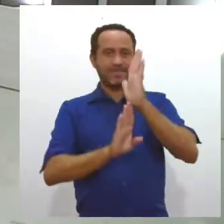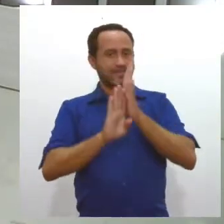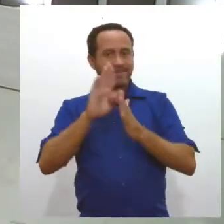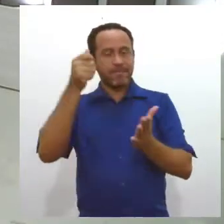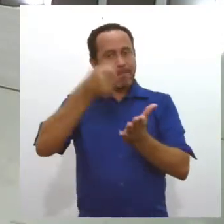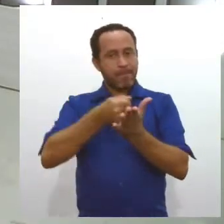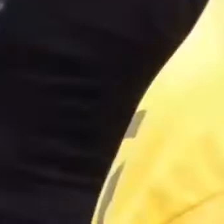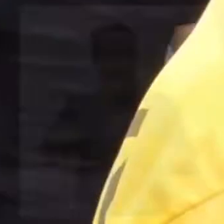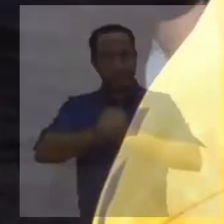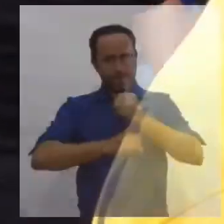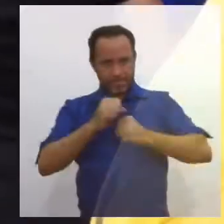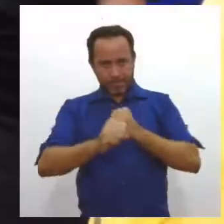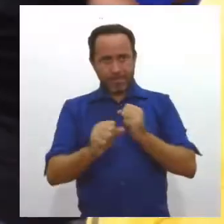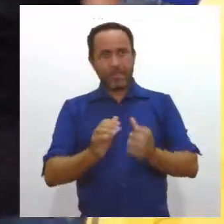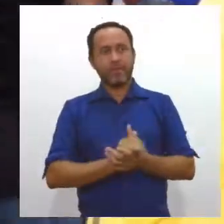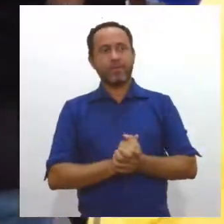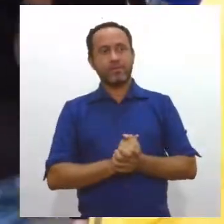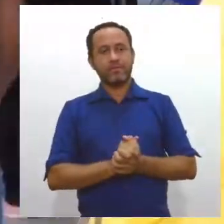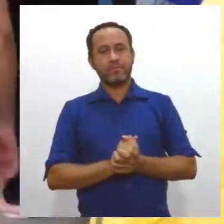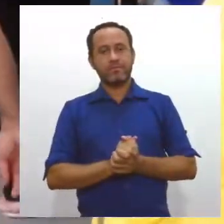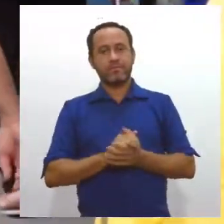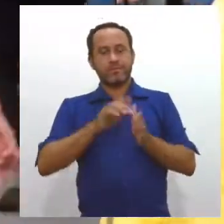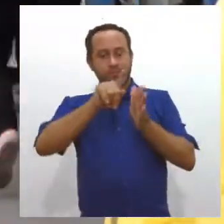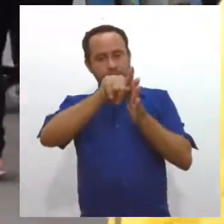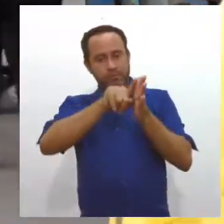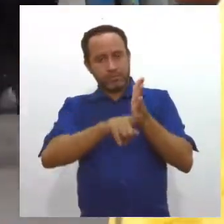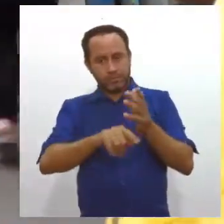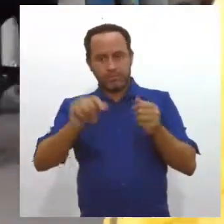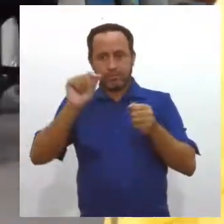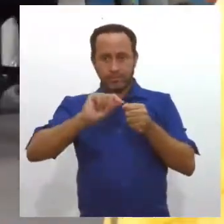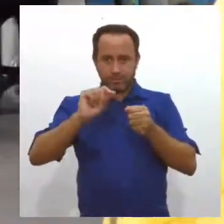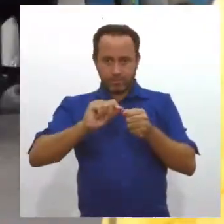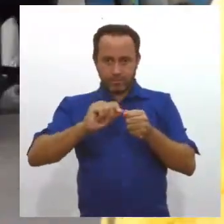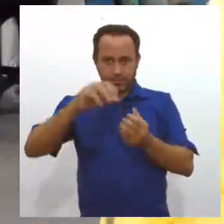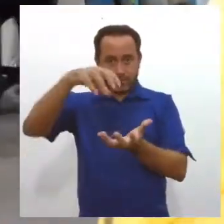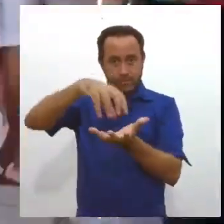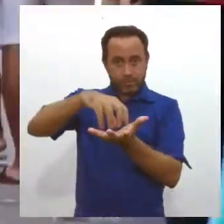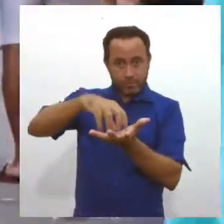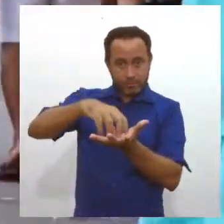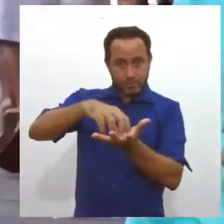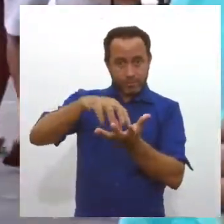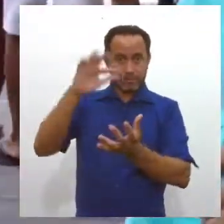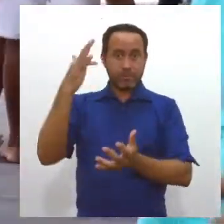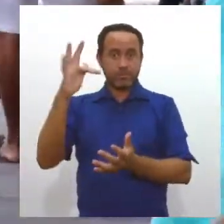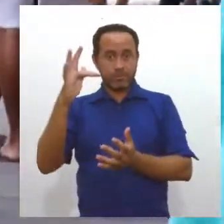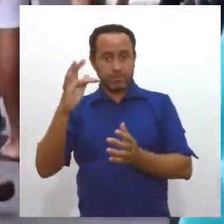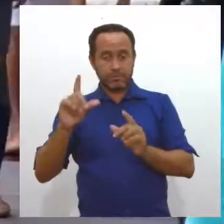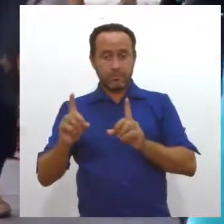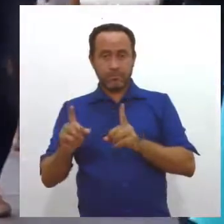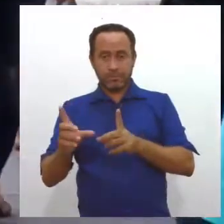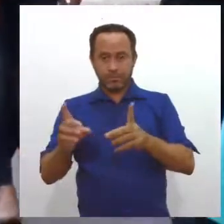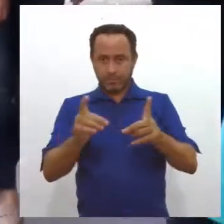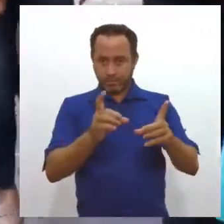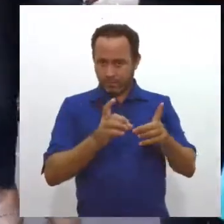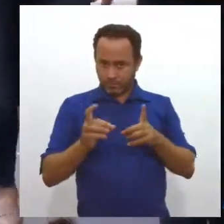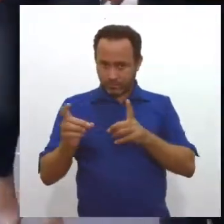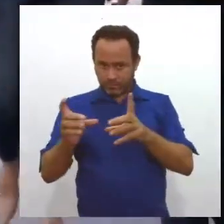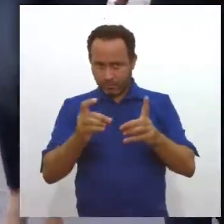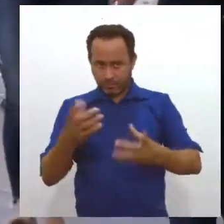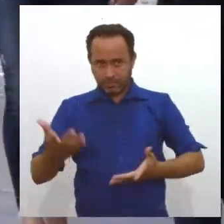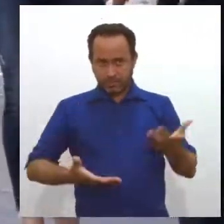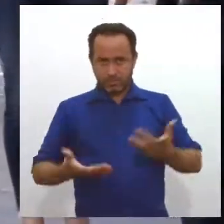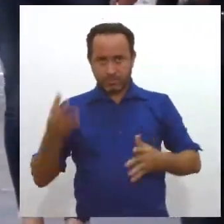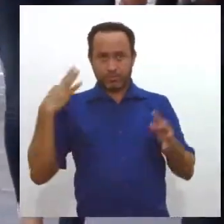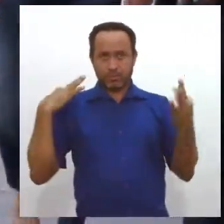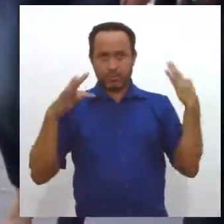este ano. Em pesquisa realizada pela Confederação Nacional do Comércio de Bens, Serviços e